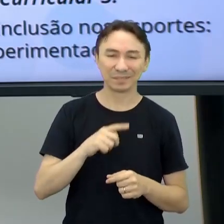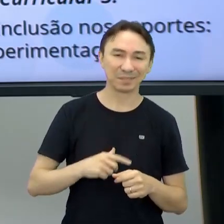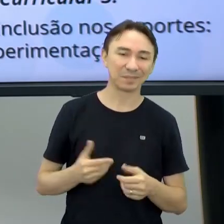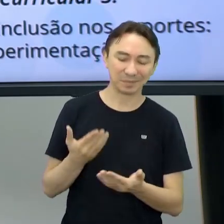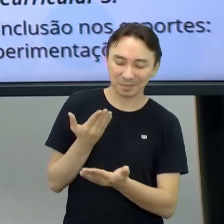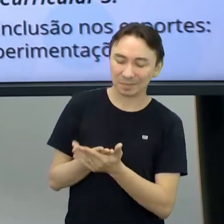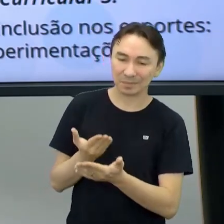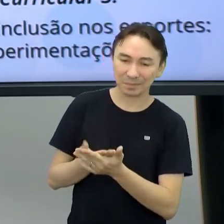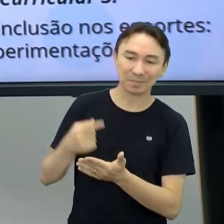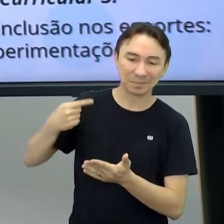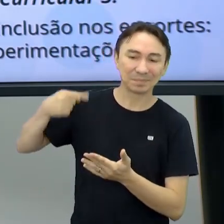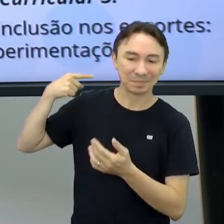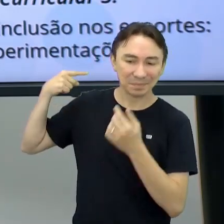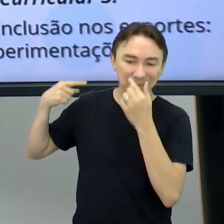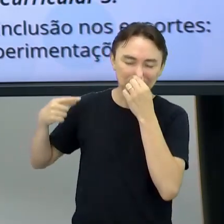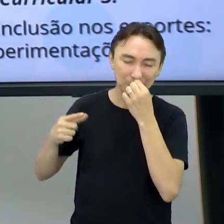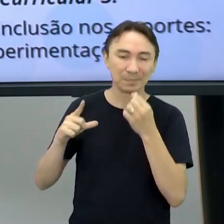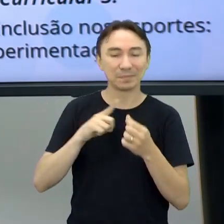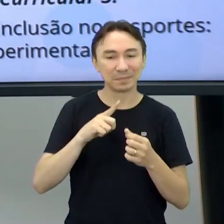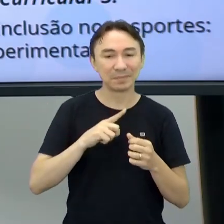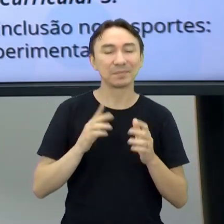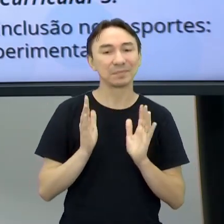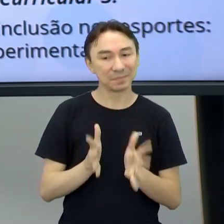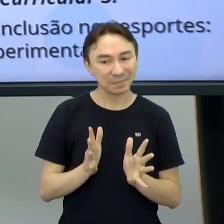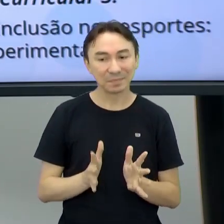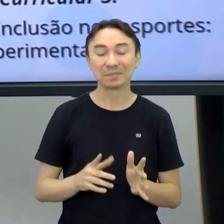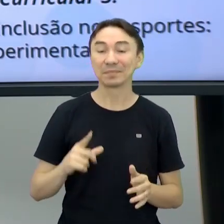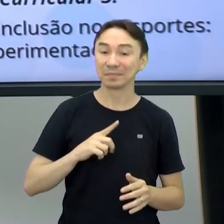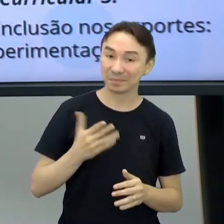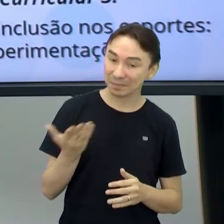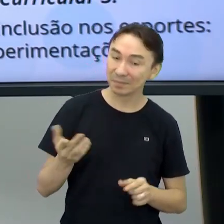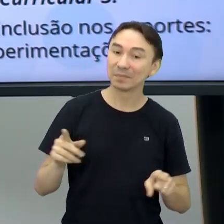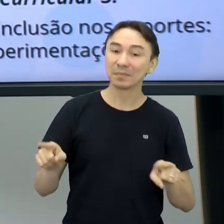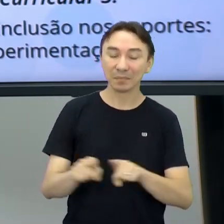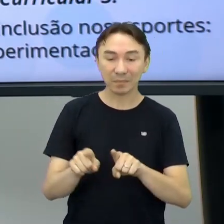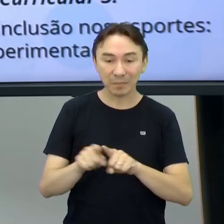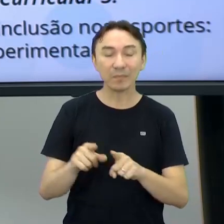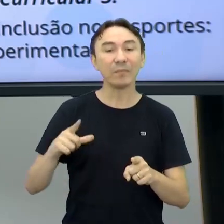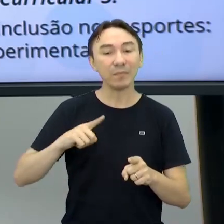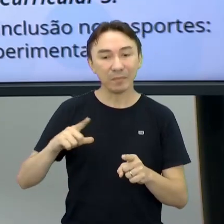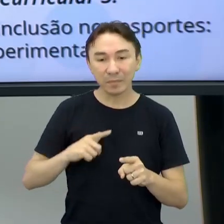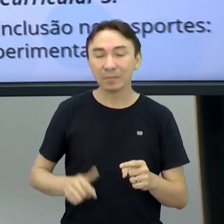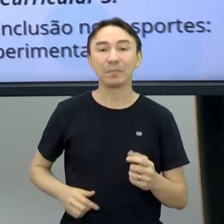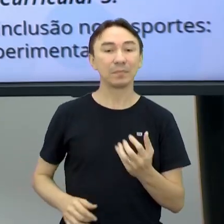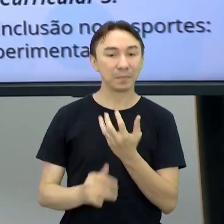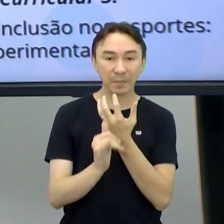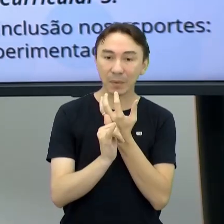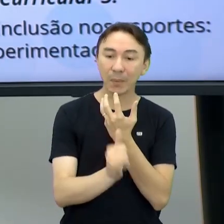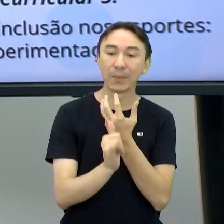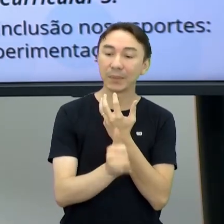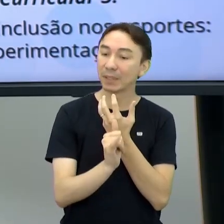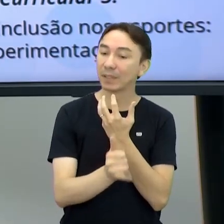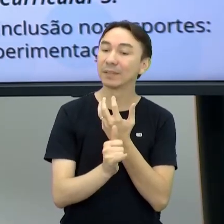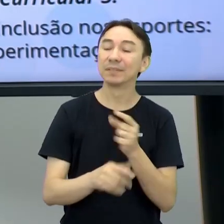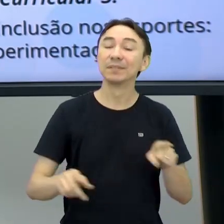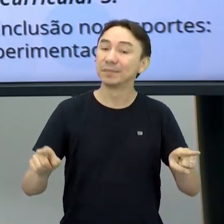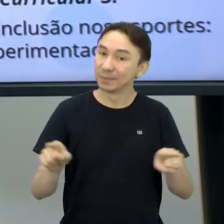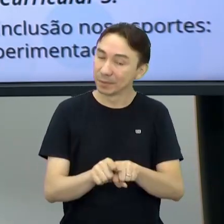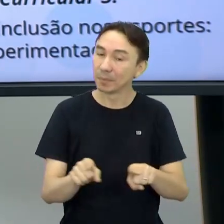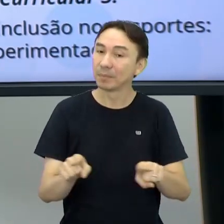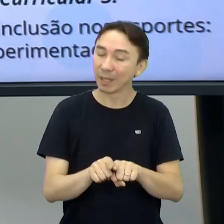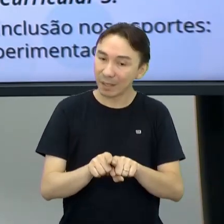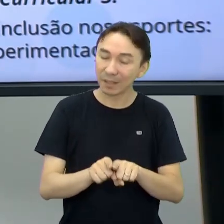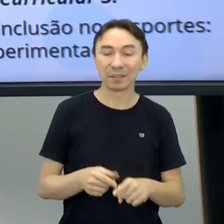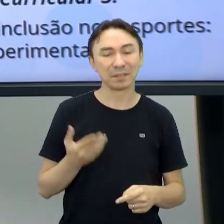aulas anteriores porque ele também é cronista, viu? Ele escreveu a crônica que será apresentada na aula de hoje e é um